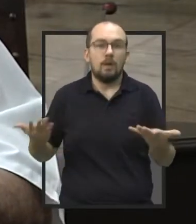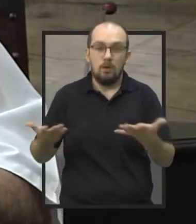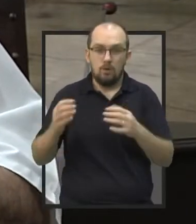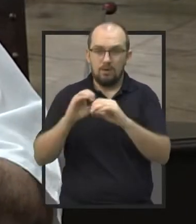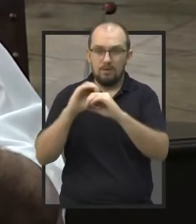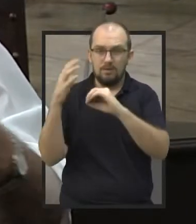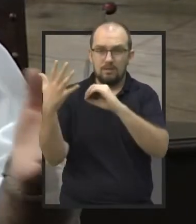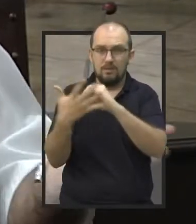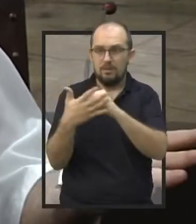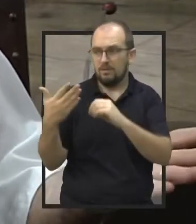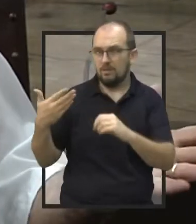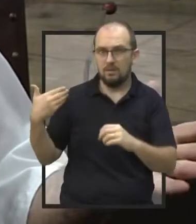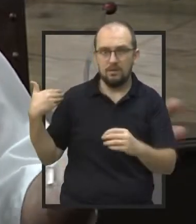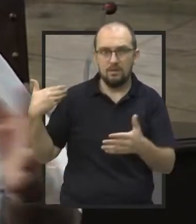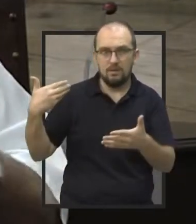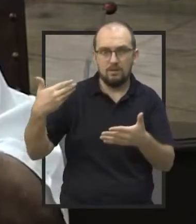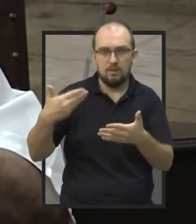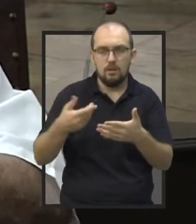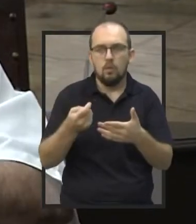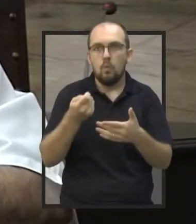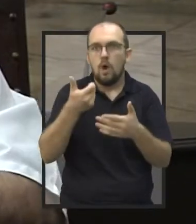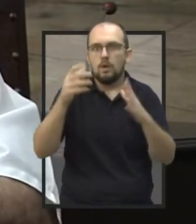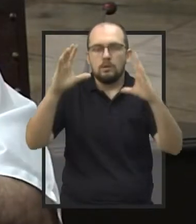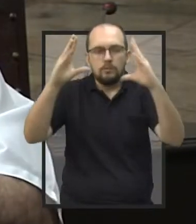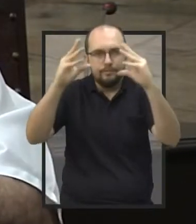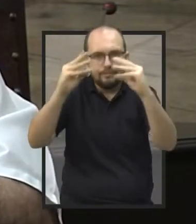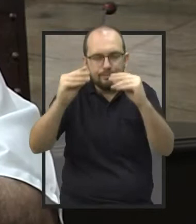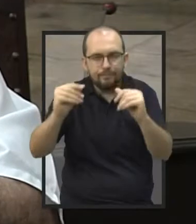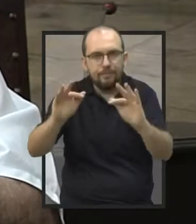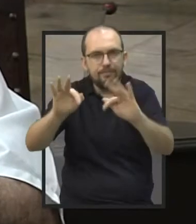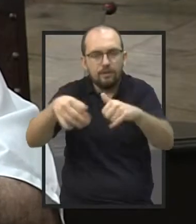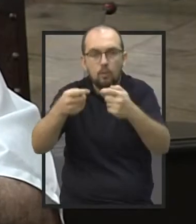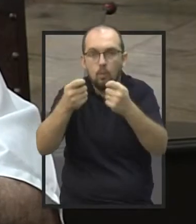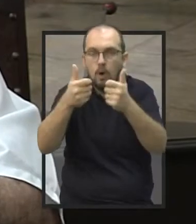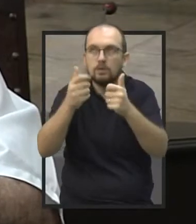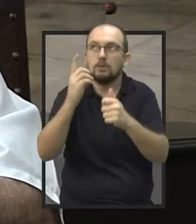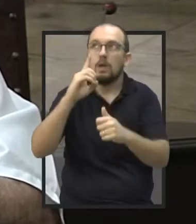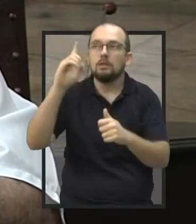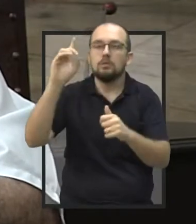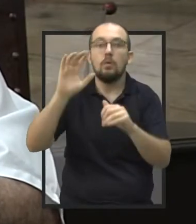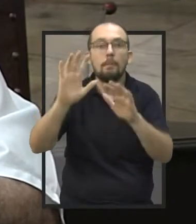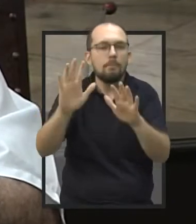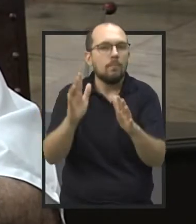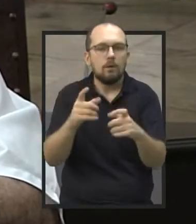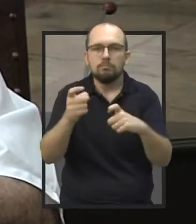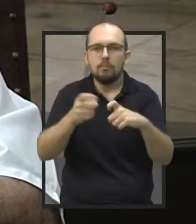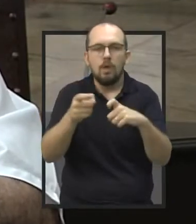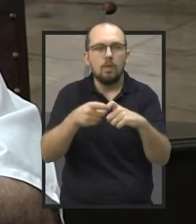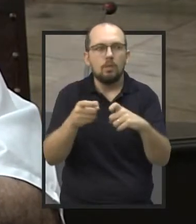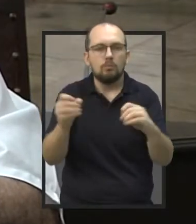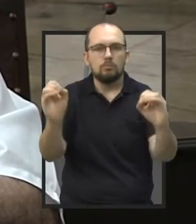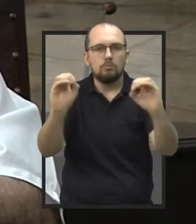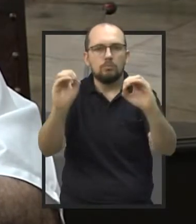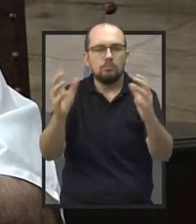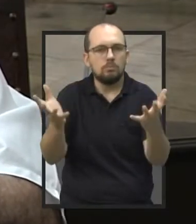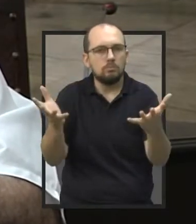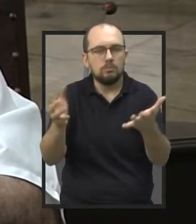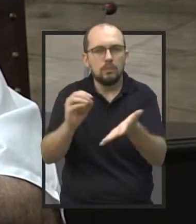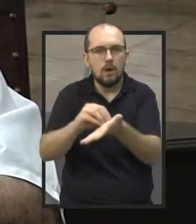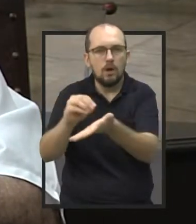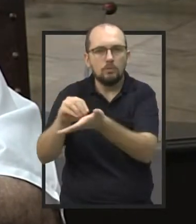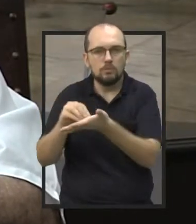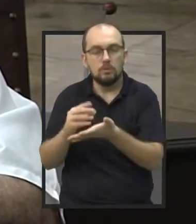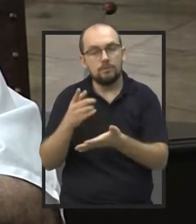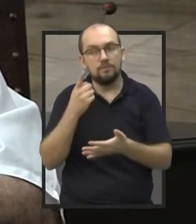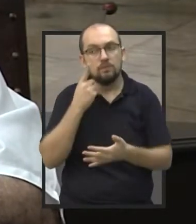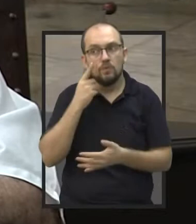nós estamos saindo, graças a Deus, ficou muito descoberto. Então, vamos ver se realmente a